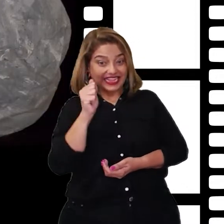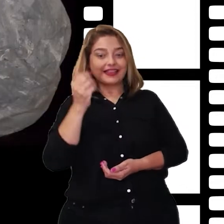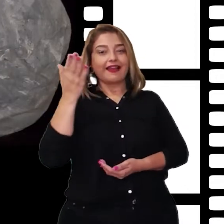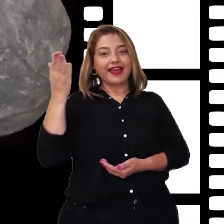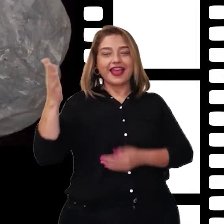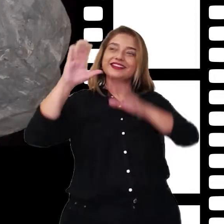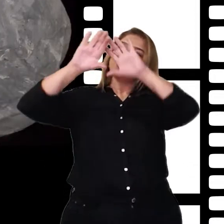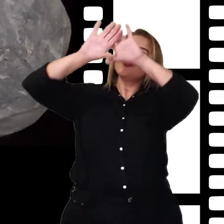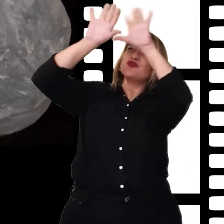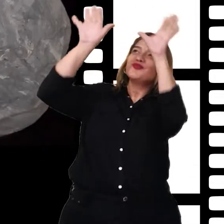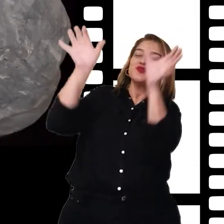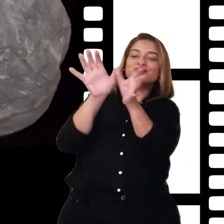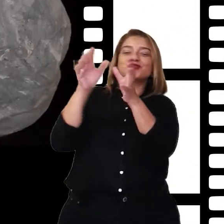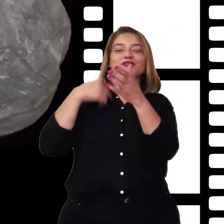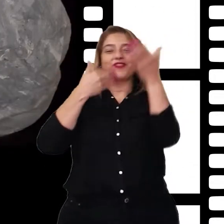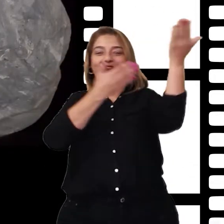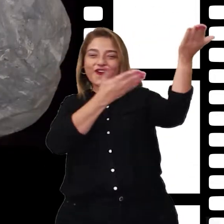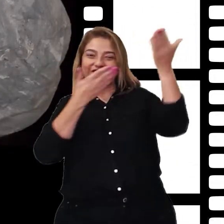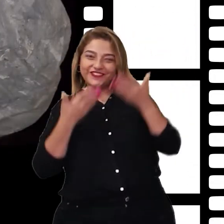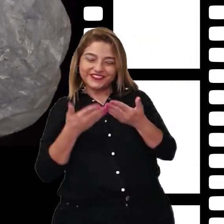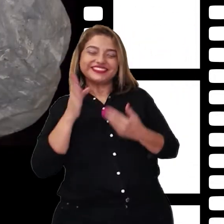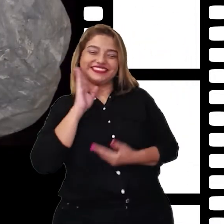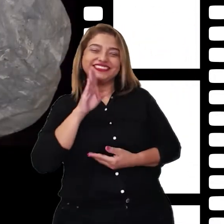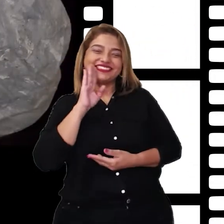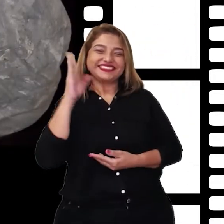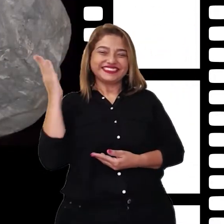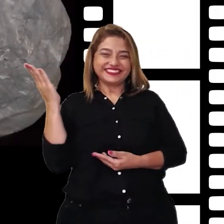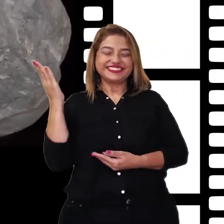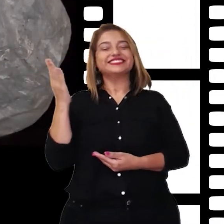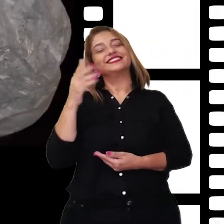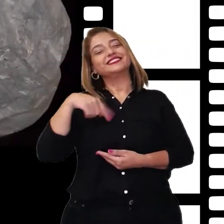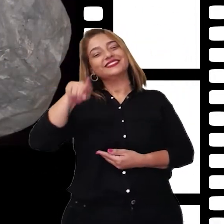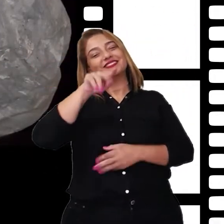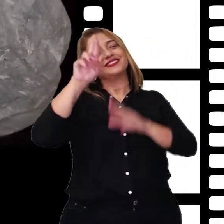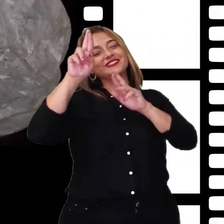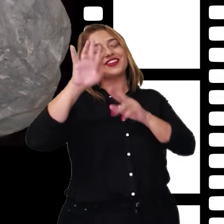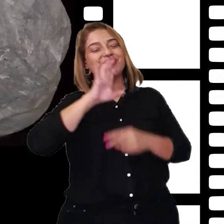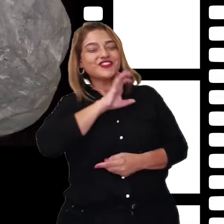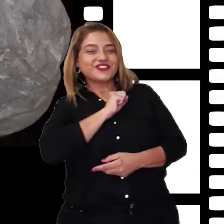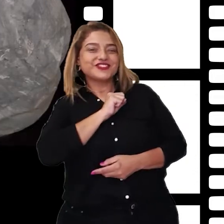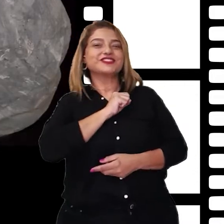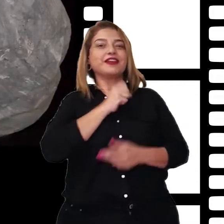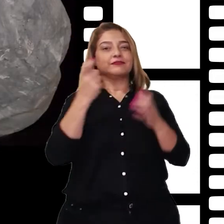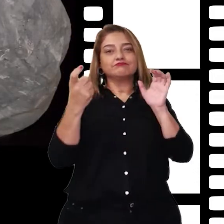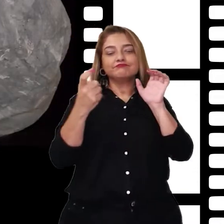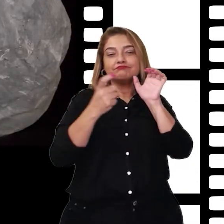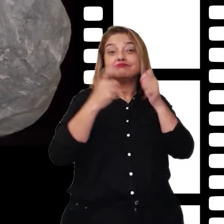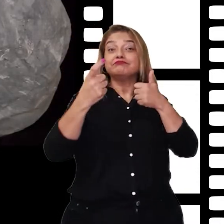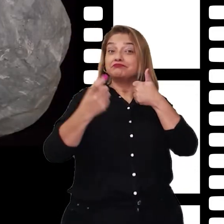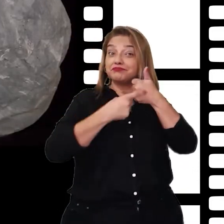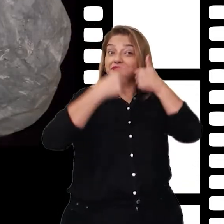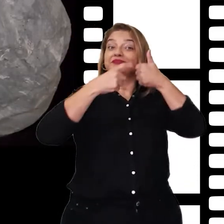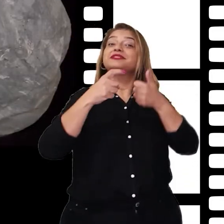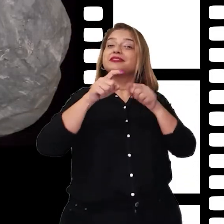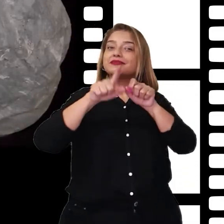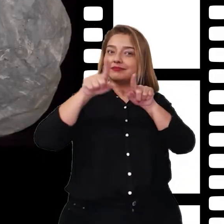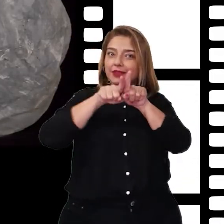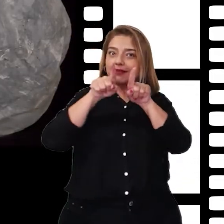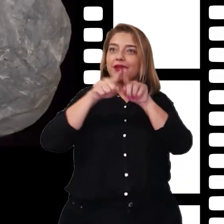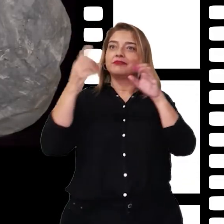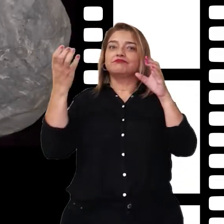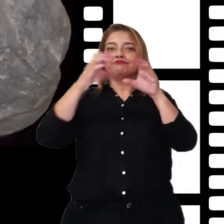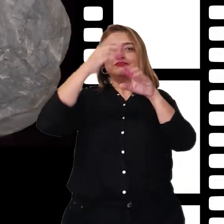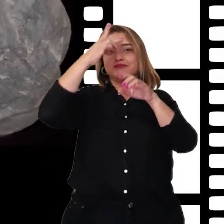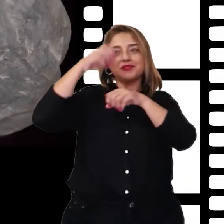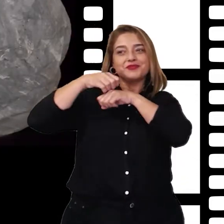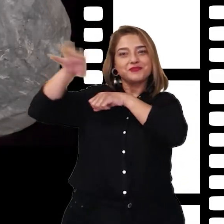é a lua, nossa convidada. Legal, não é? Espero que vocês tenham gostado. Curtam e compartilhem os nossos vídeos. Tem também o